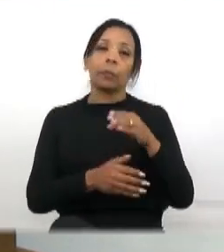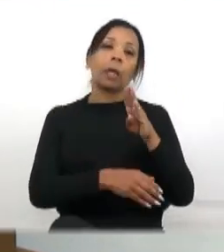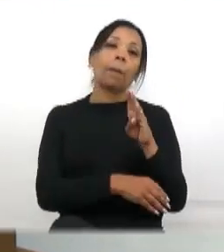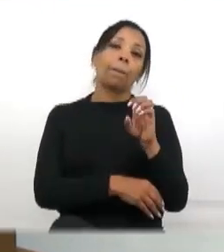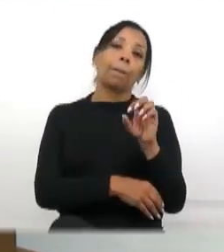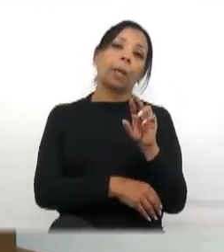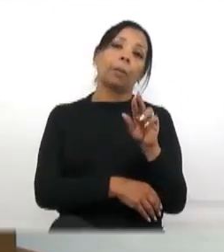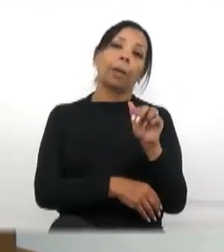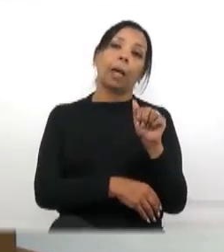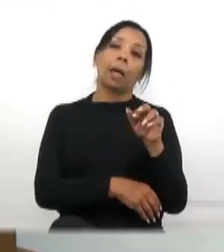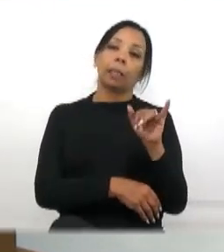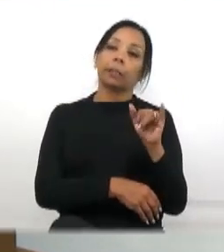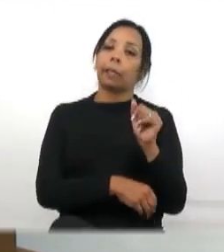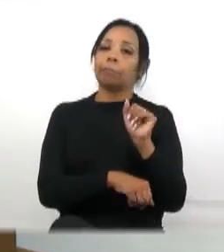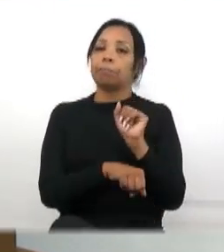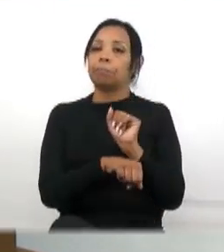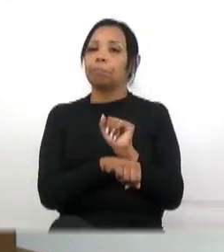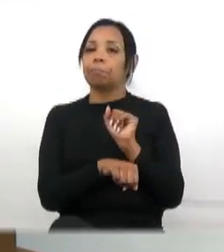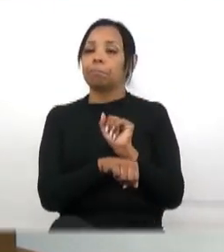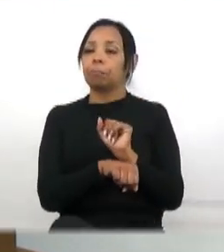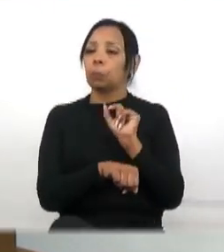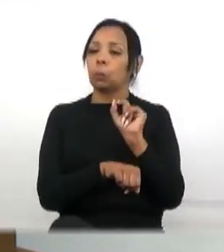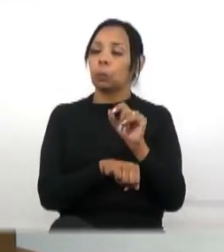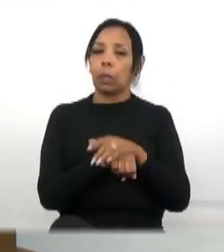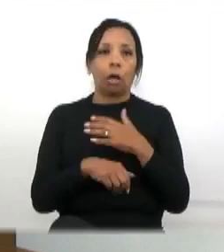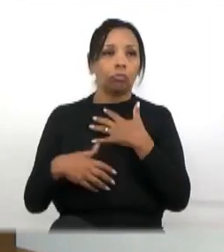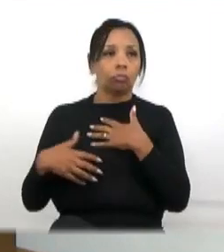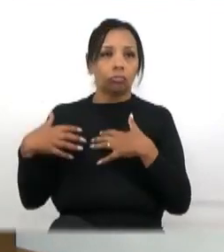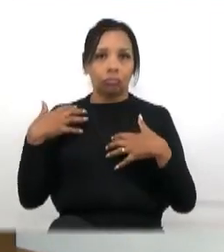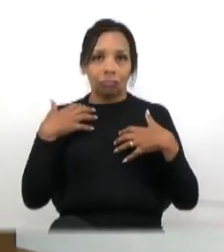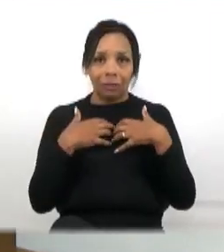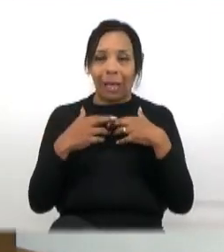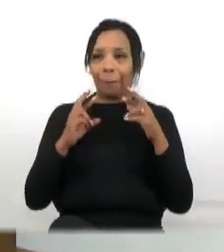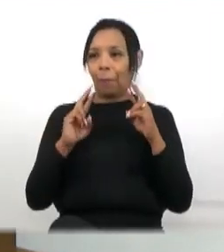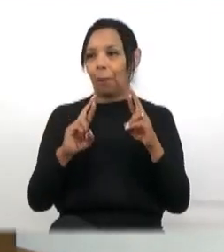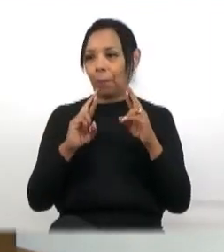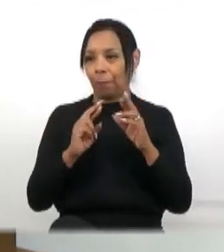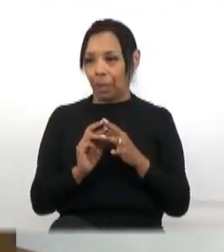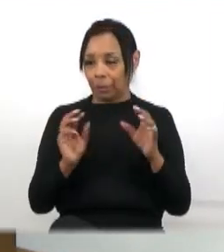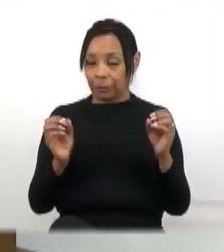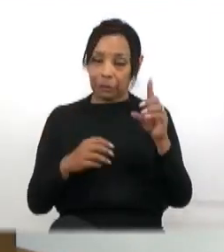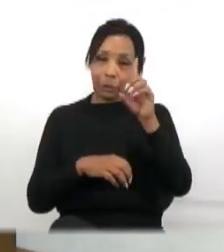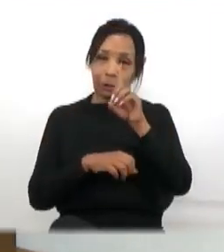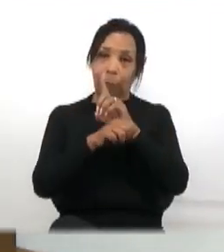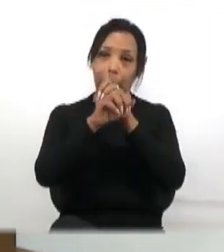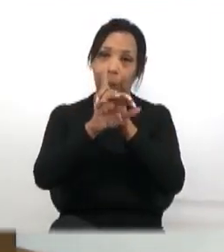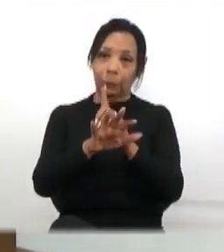esperado isso com ansiedade. Por hoje é só. que Deus abençoe a todos.